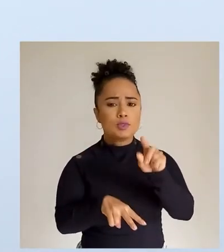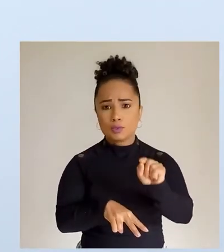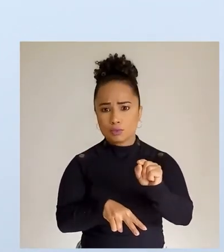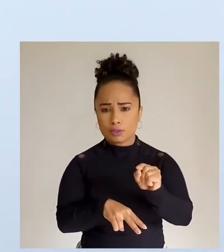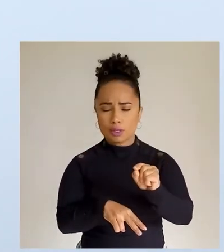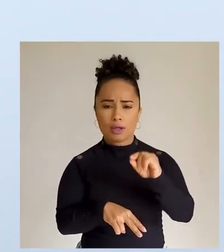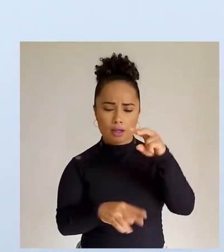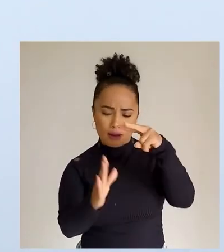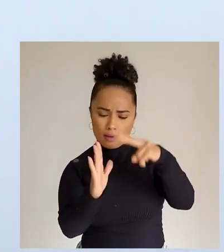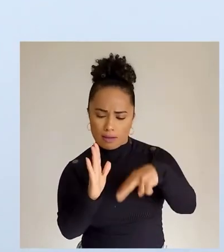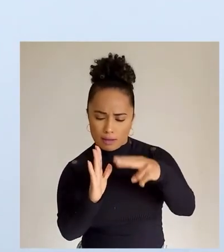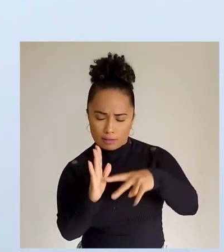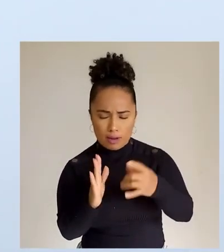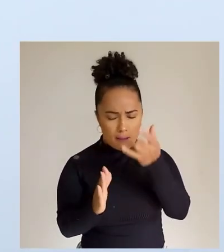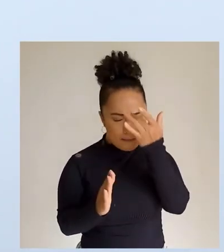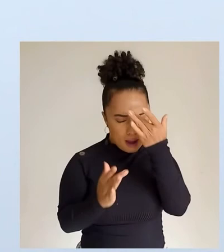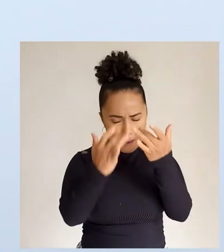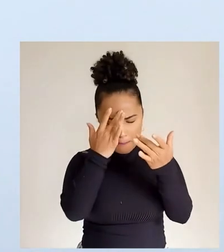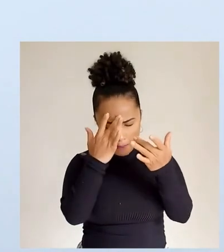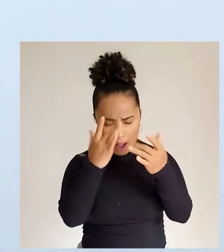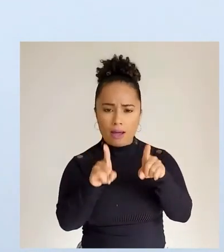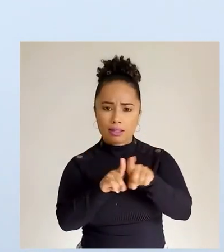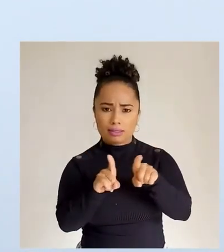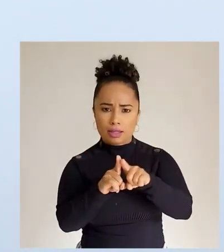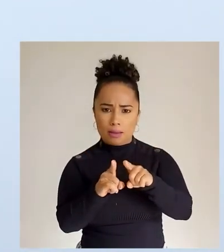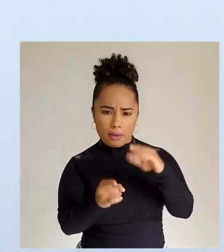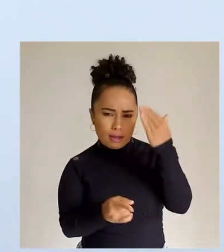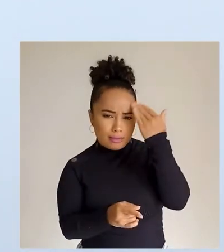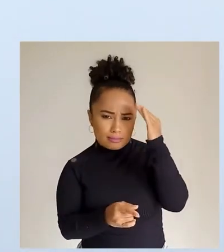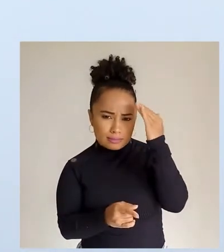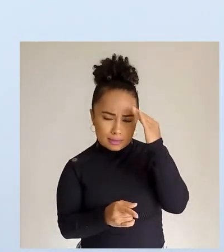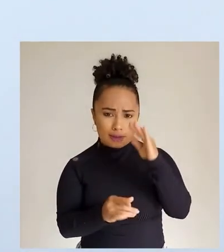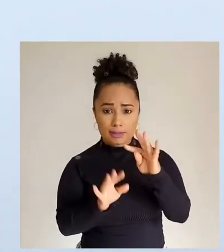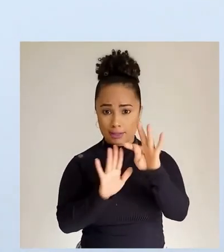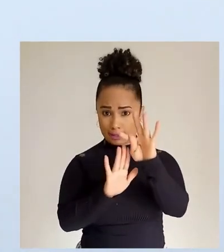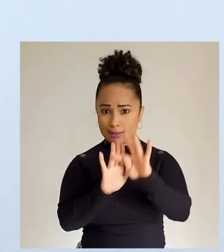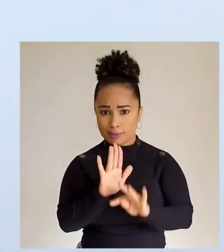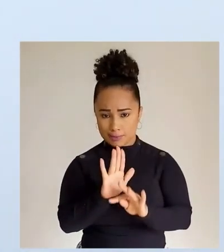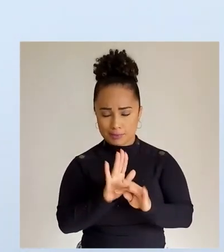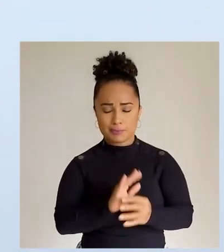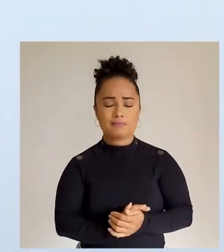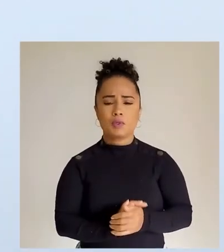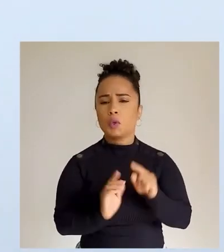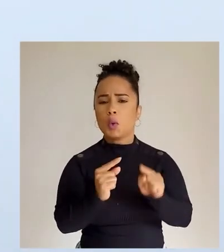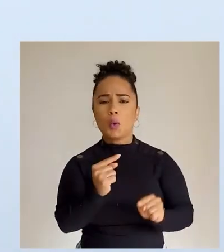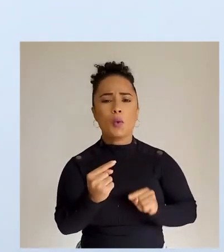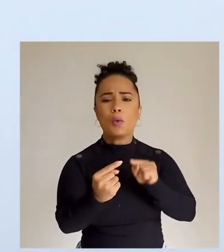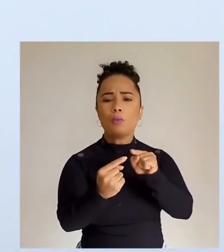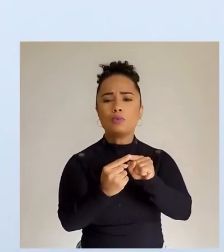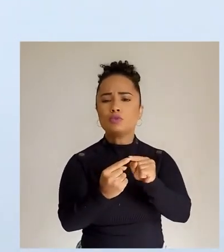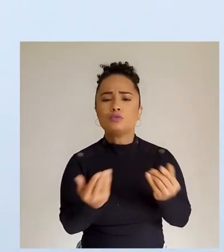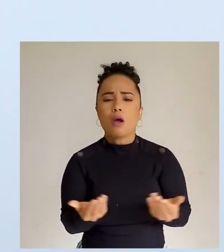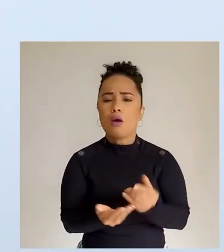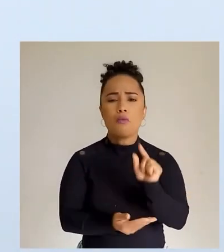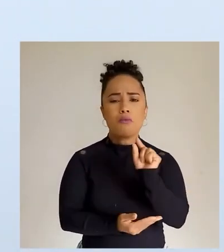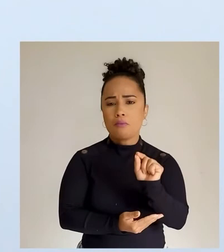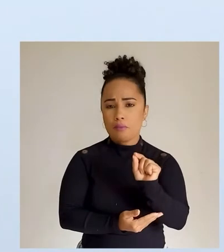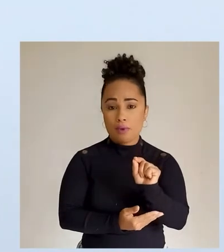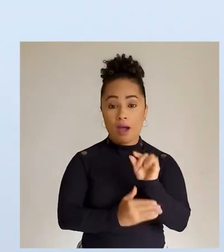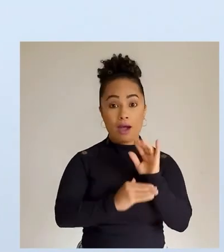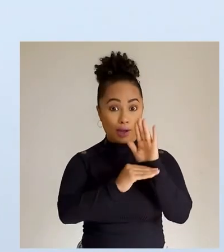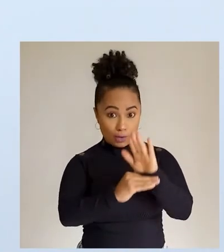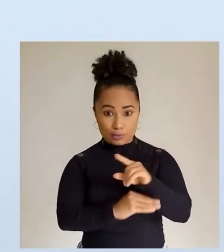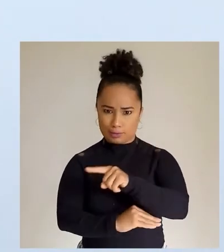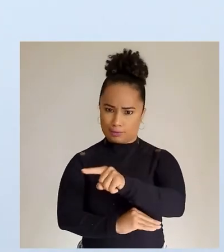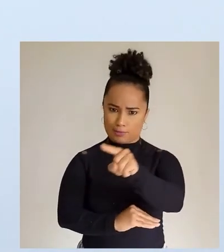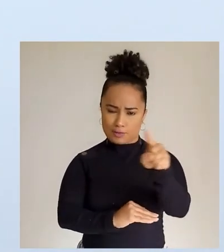leitura, interpretação de textos e fixação de mensagem. Nossa intenção aqui é ajudar você